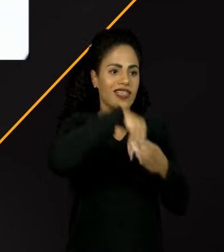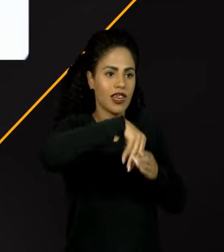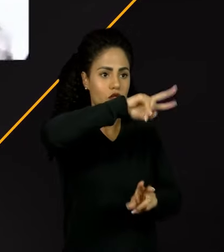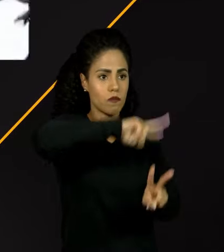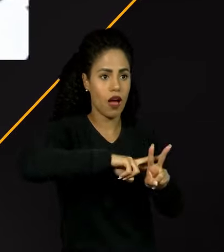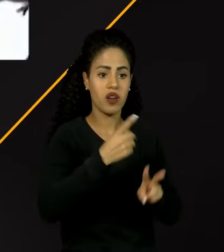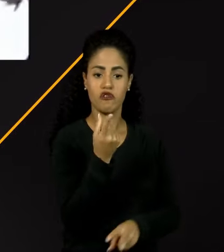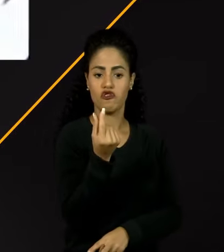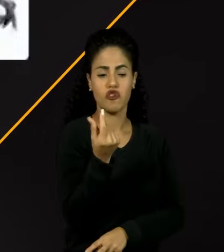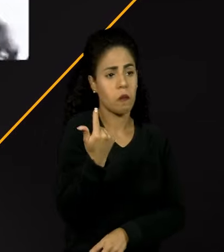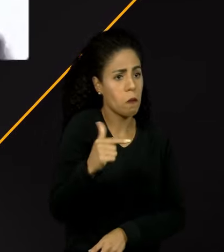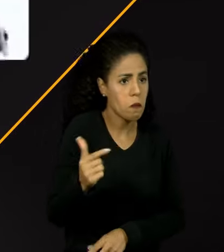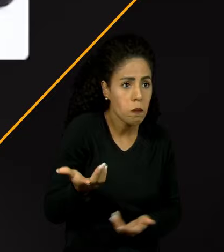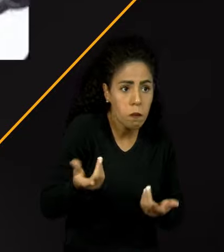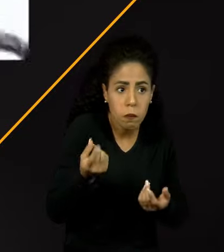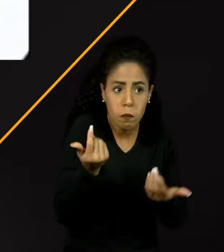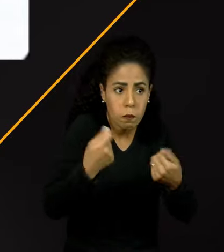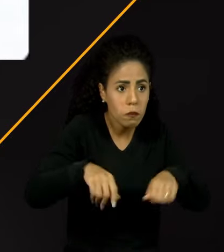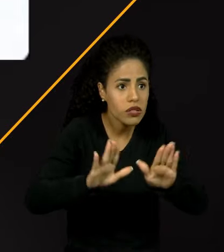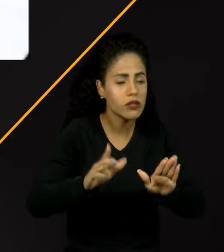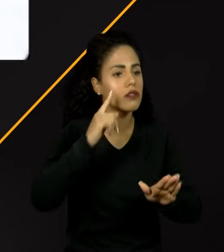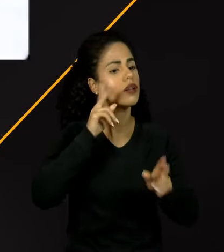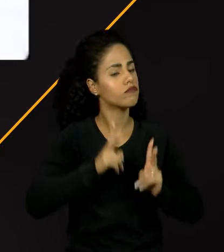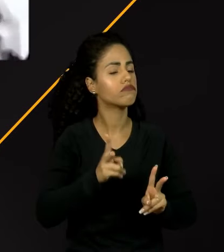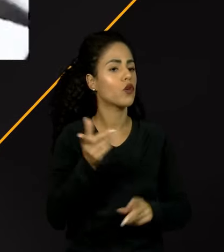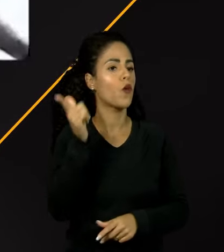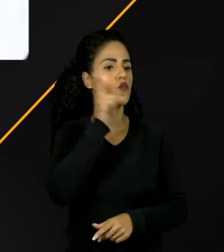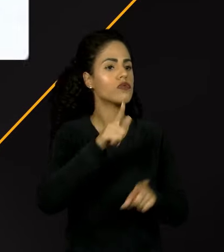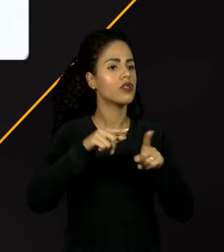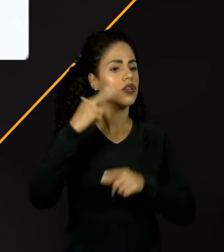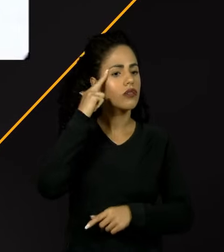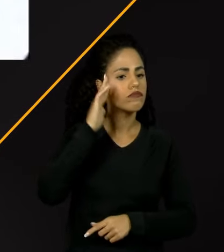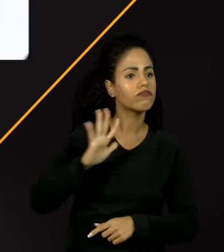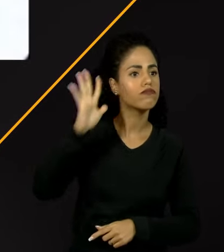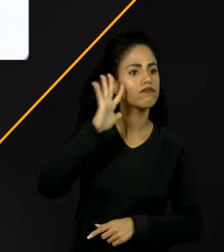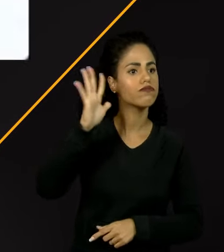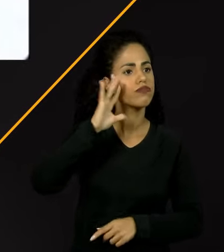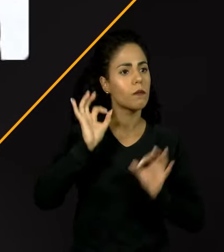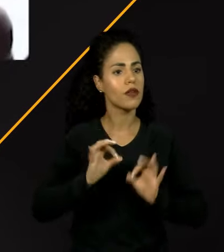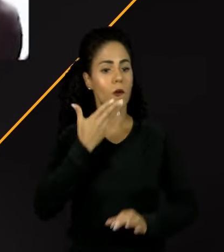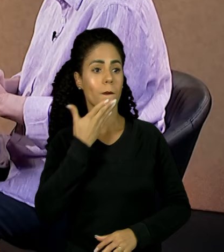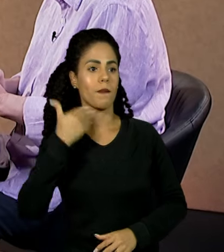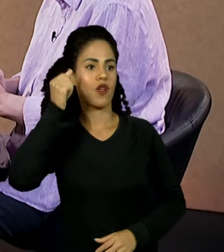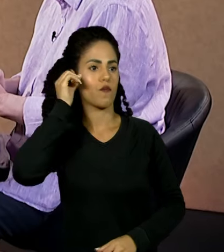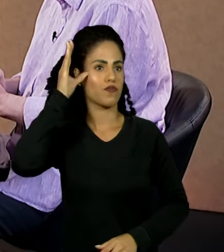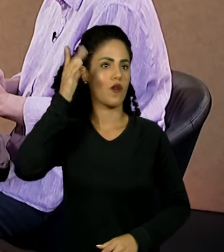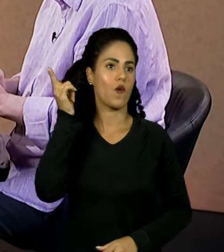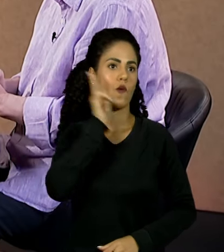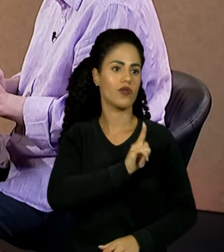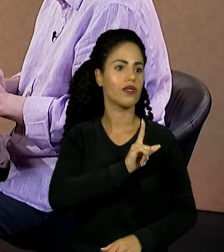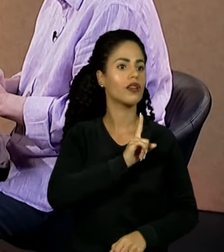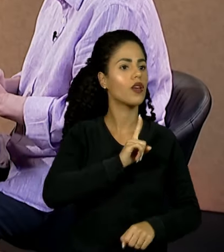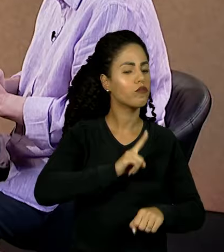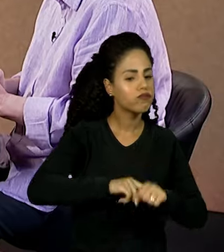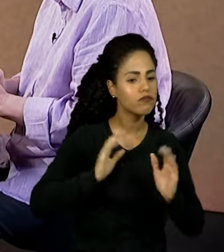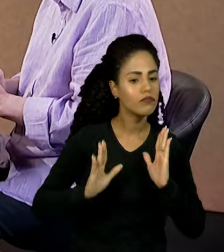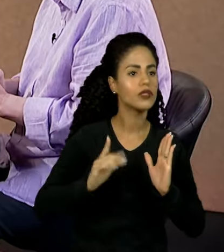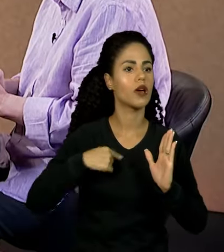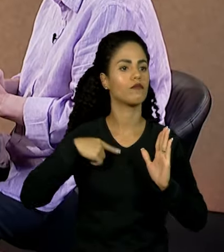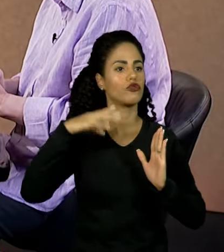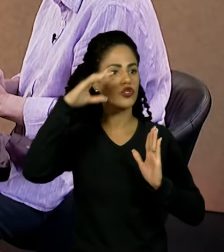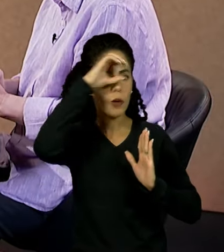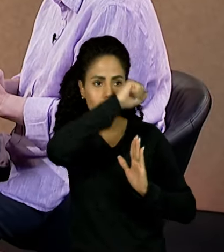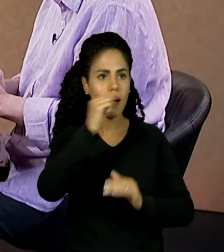precisar do dinheiro, e saio de lá nessa condição de um cara melhor, uma pessoa melhor. É um tempo de muito aprendizado. De